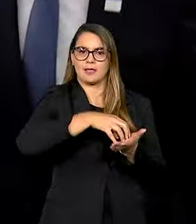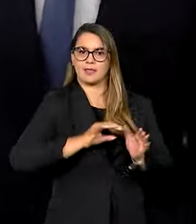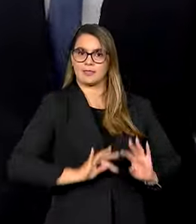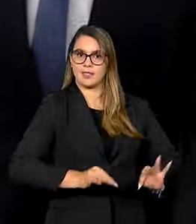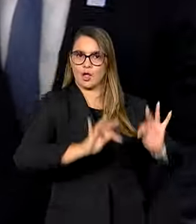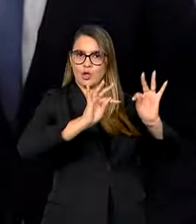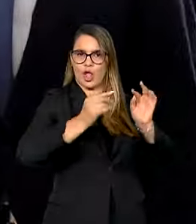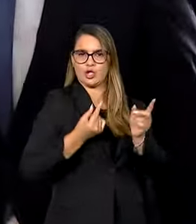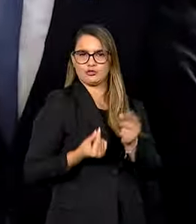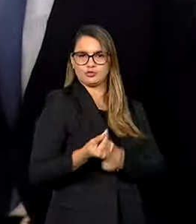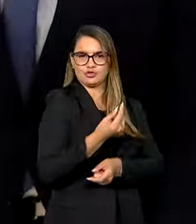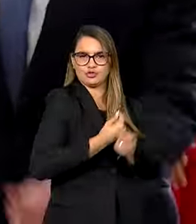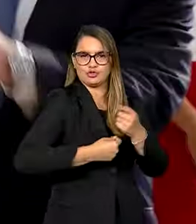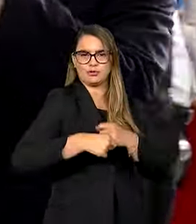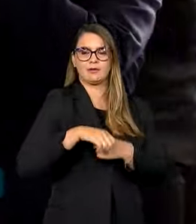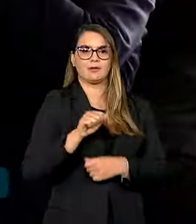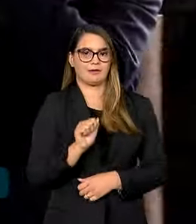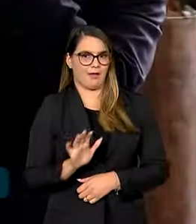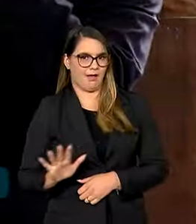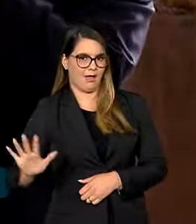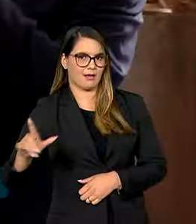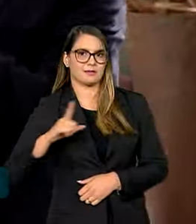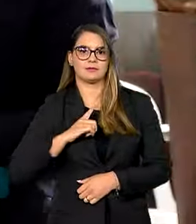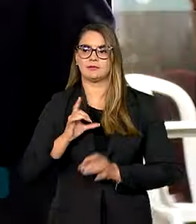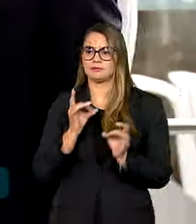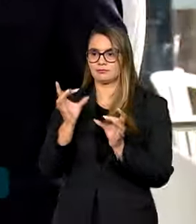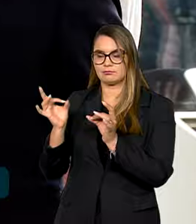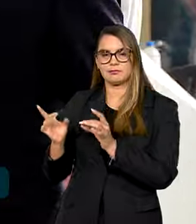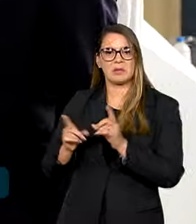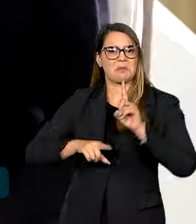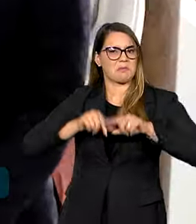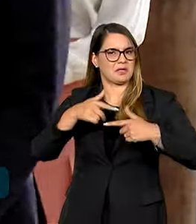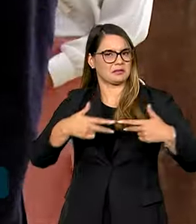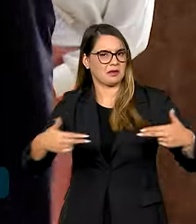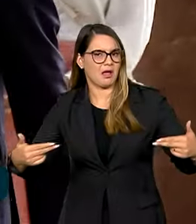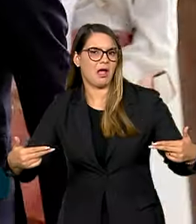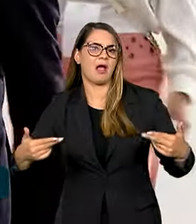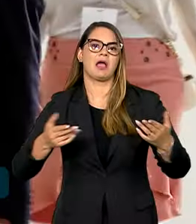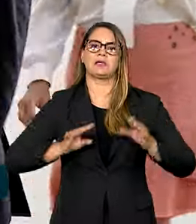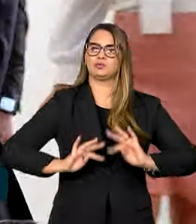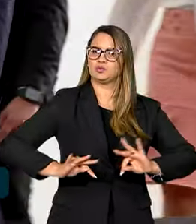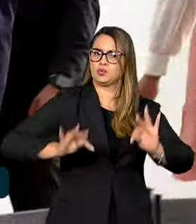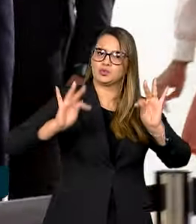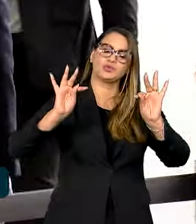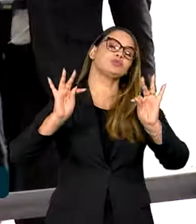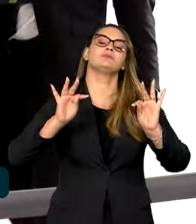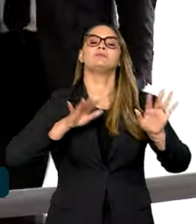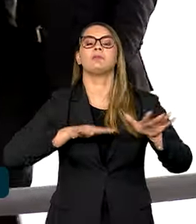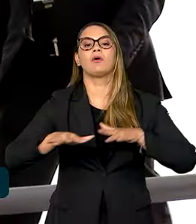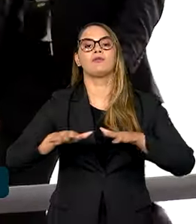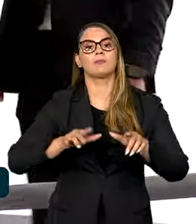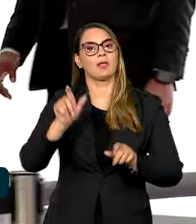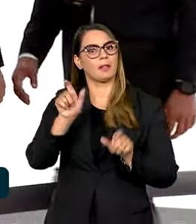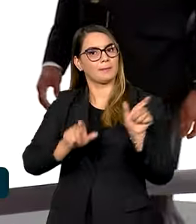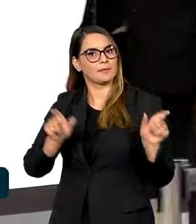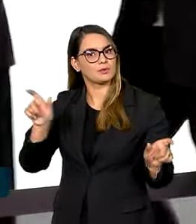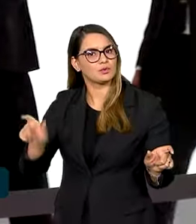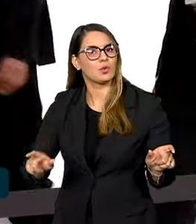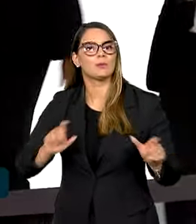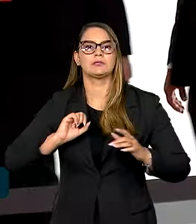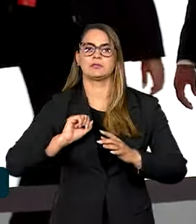e financeiros da Ásia. O acordo envolve comércio de mercadorias, fluxos de tecnologia, movimento de pessoas,